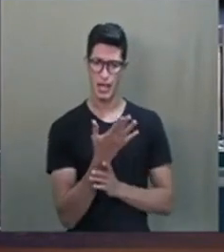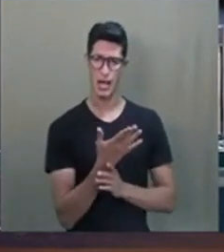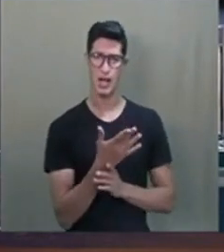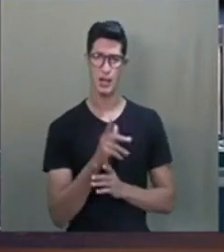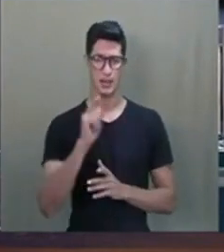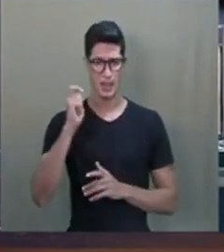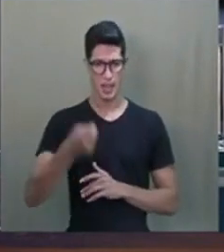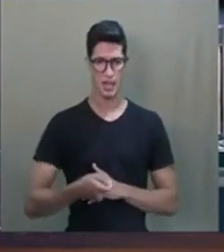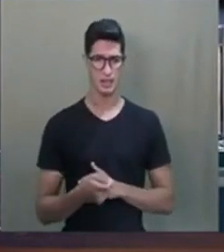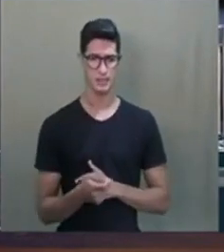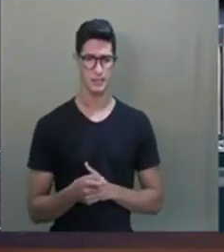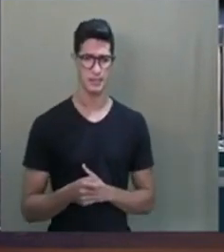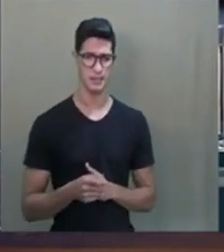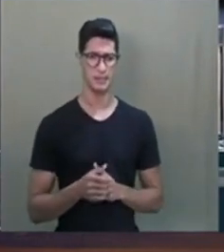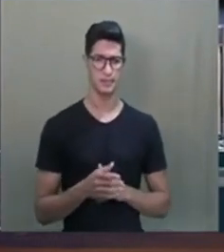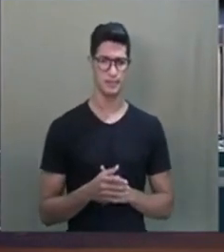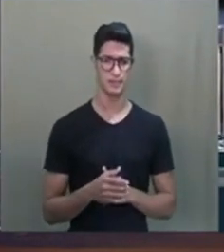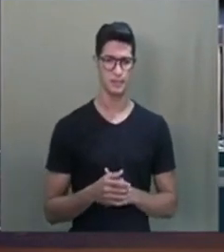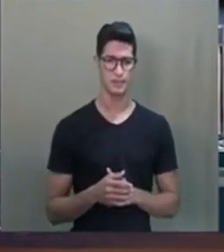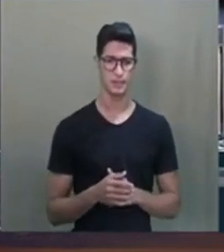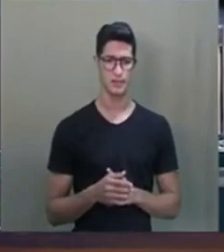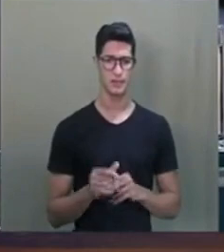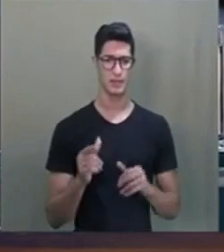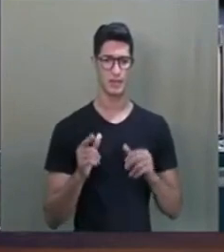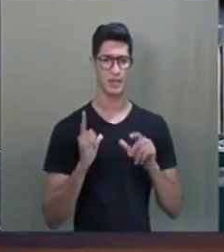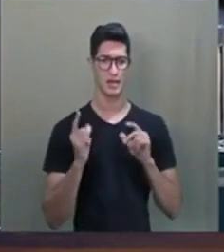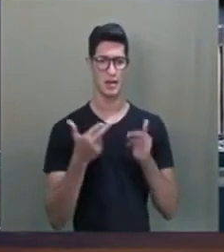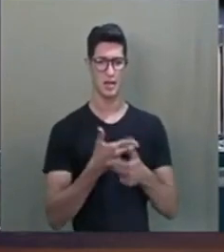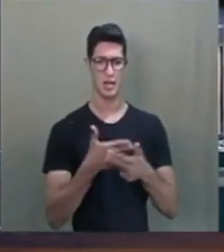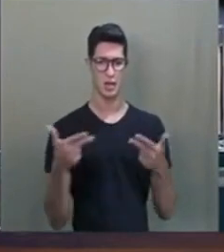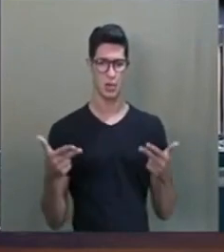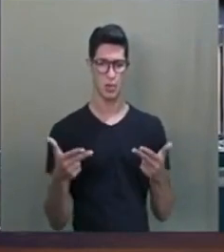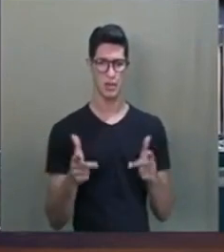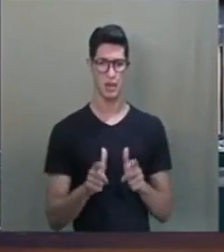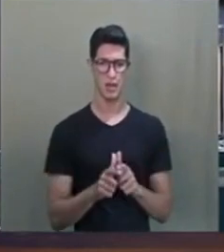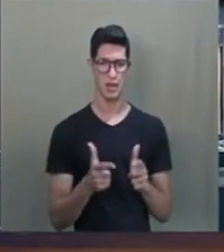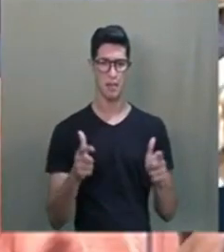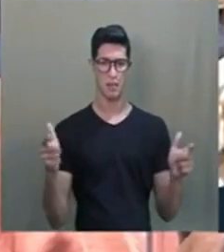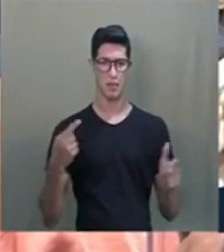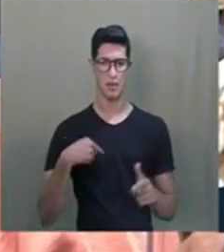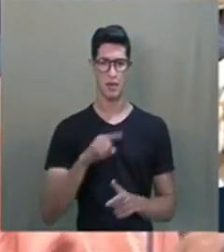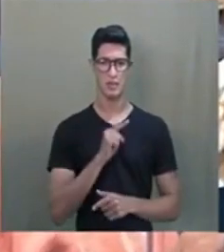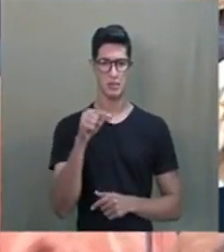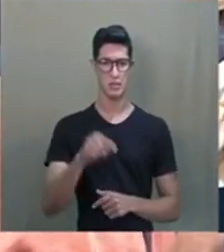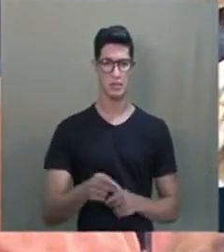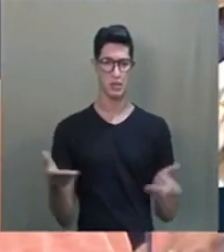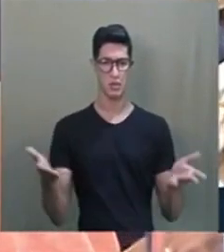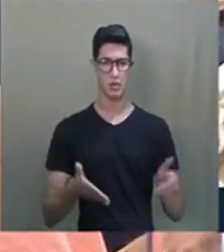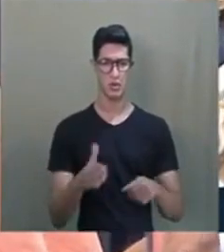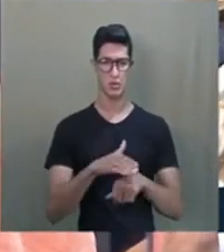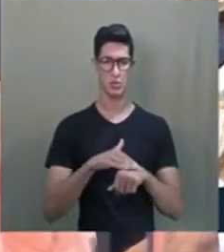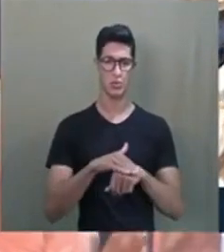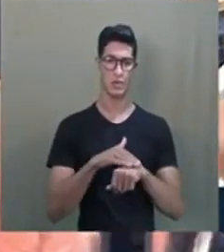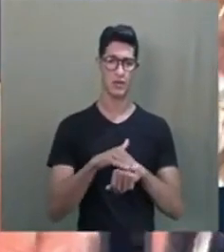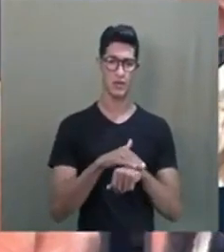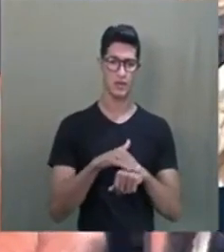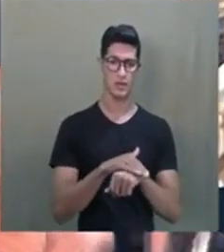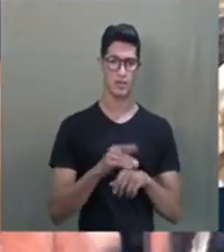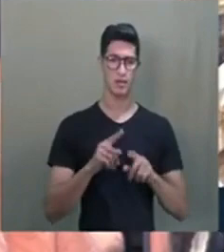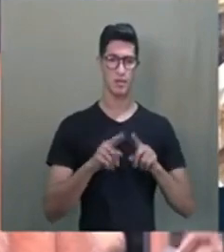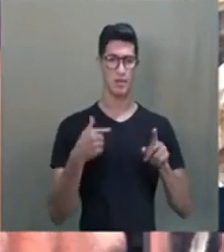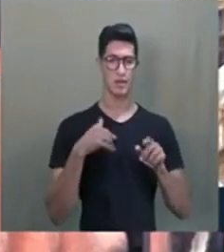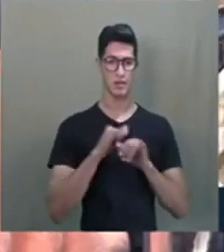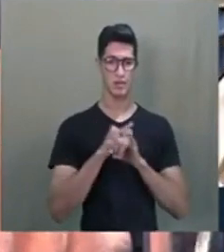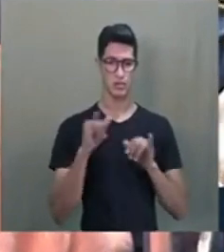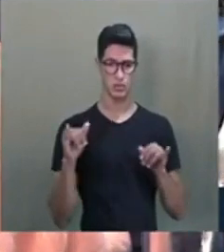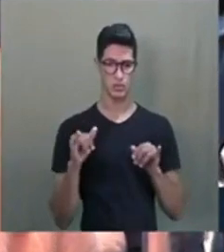ter se dedicado, a coisa se ampliou e a gente está aqui hoje conversando. Mas eu